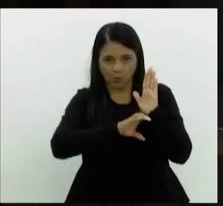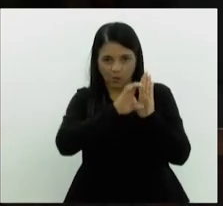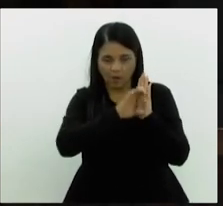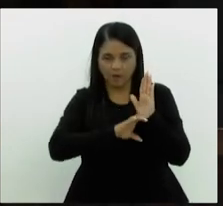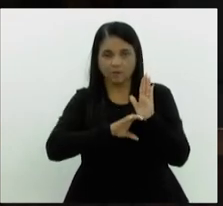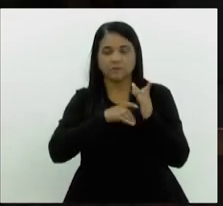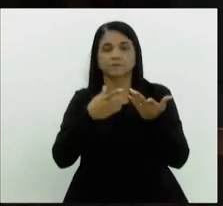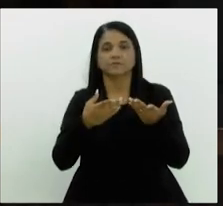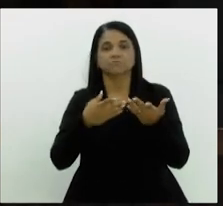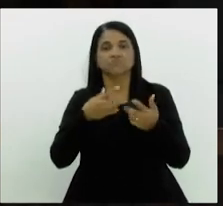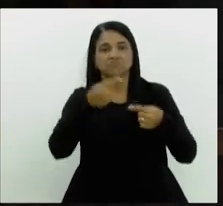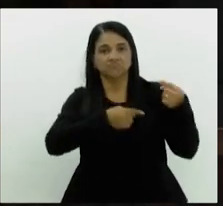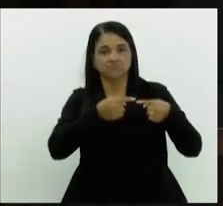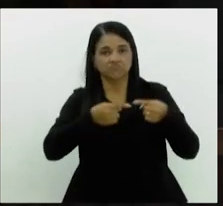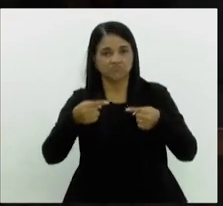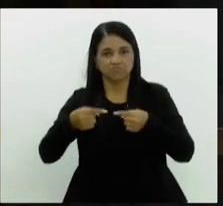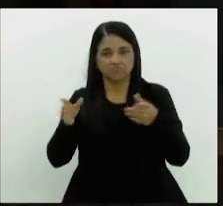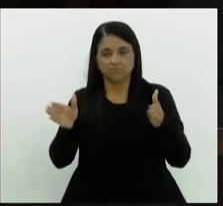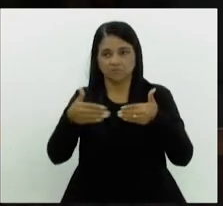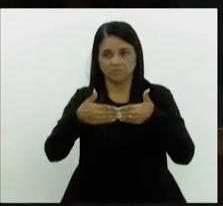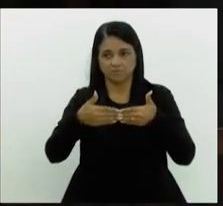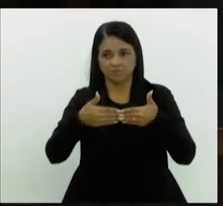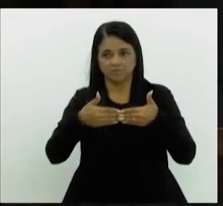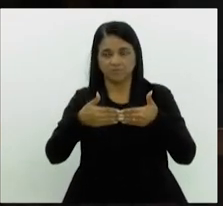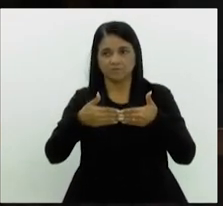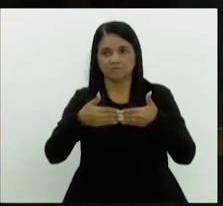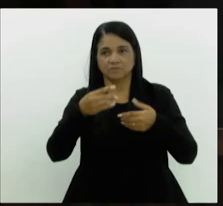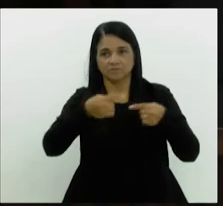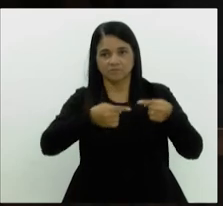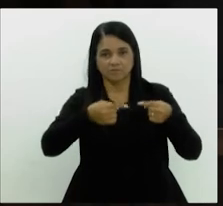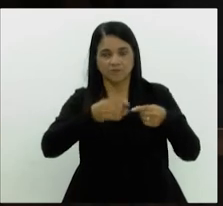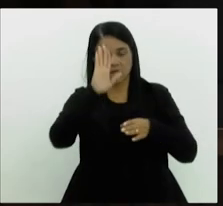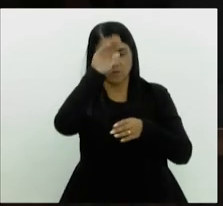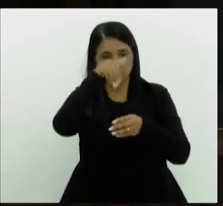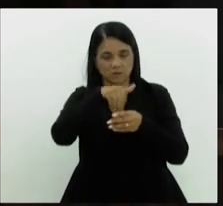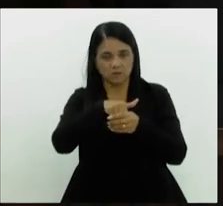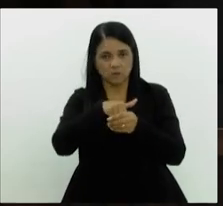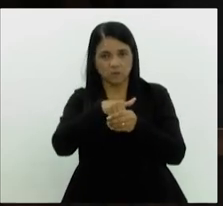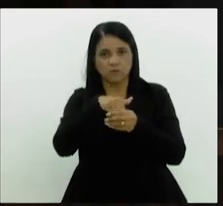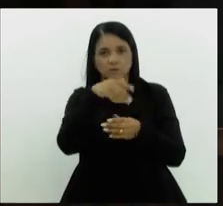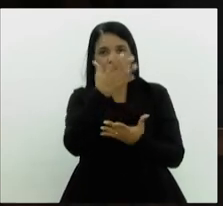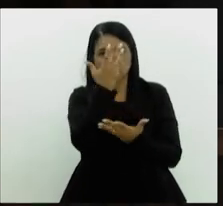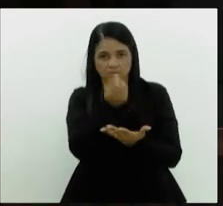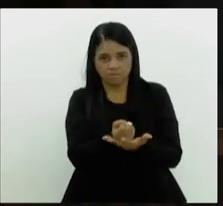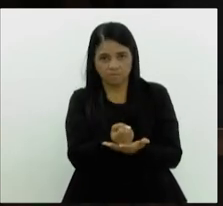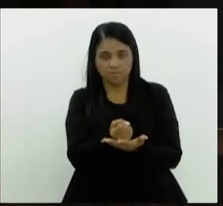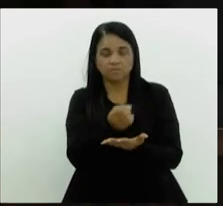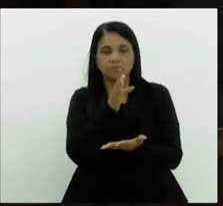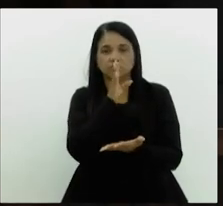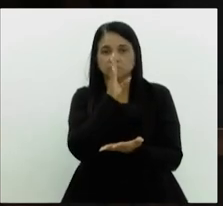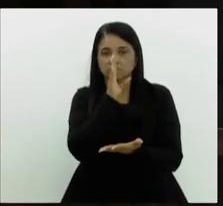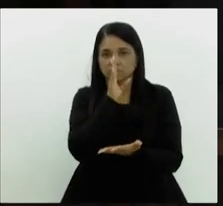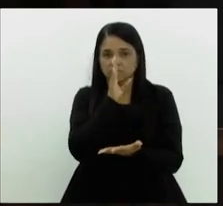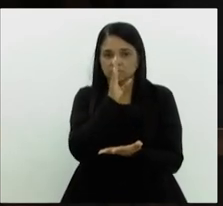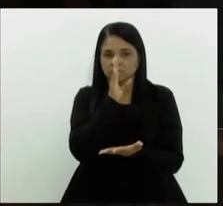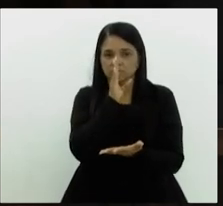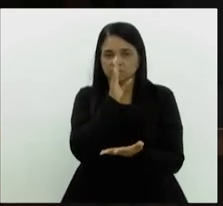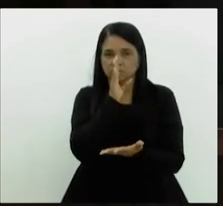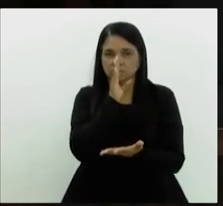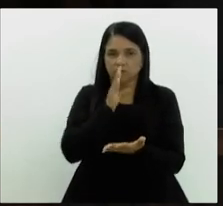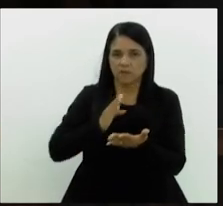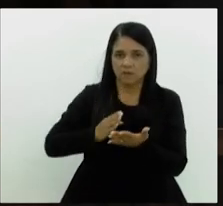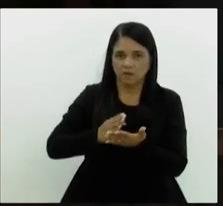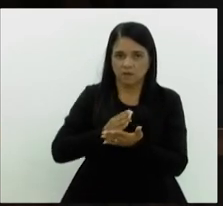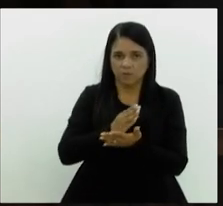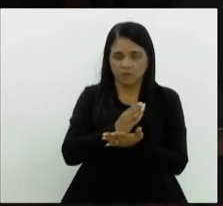não havendo com queira discutir, encerrada a discussão, em votação, senhores que aprovam, permaneçam como estão,